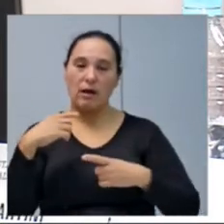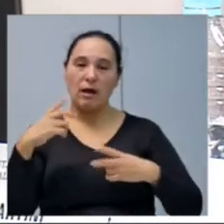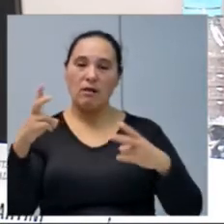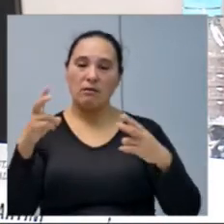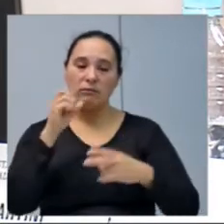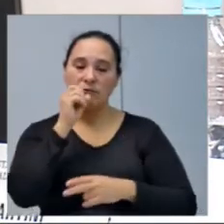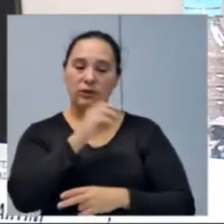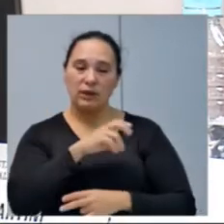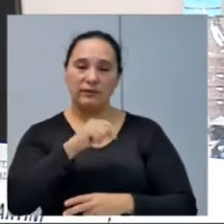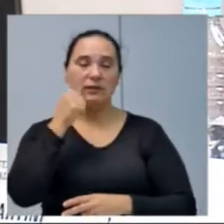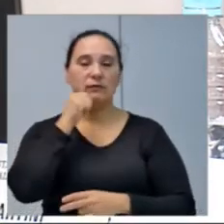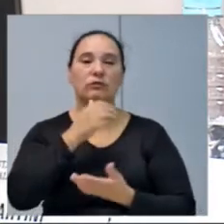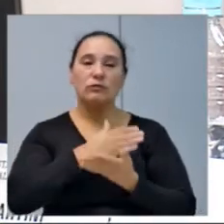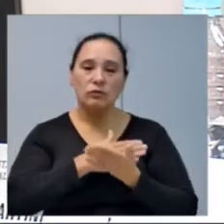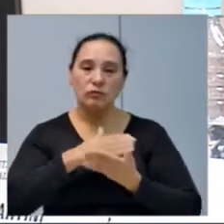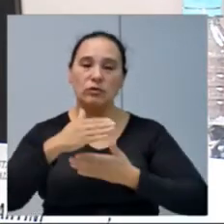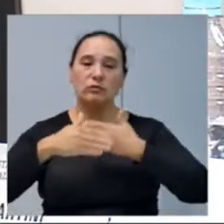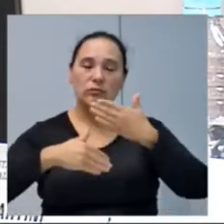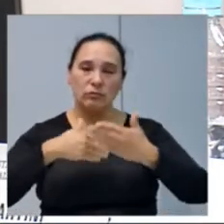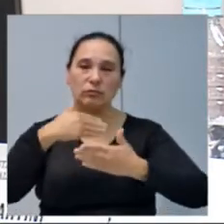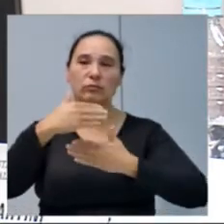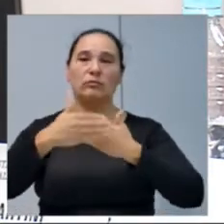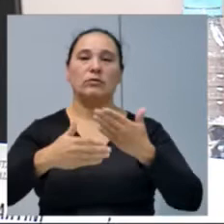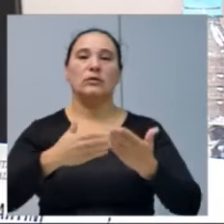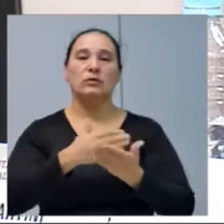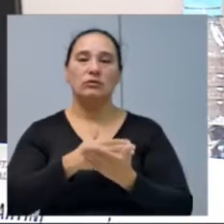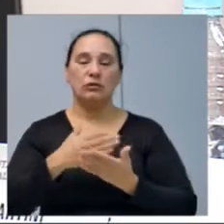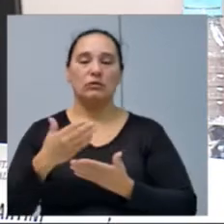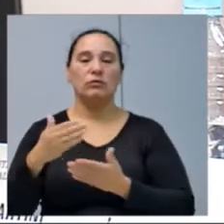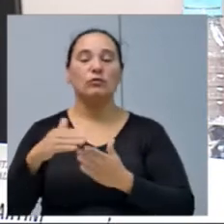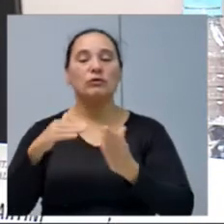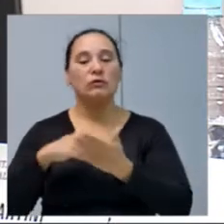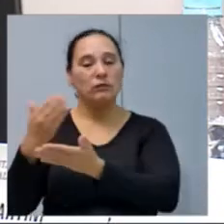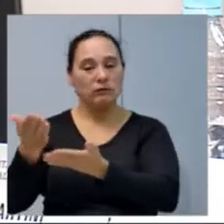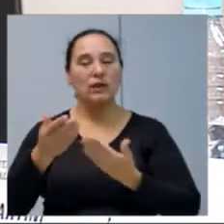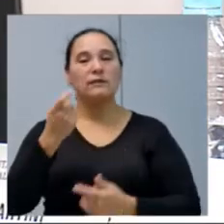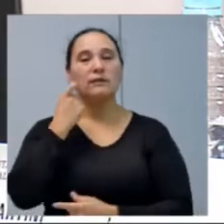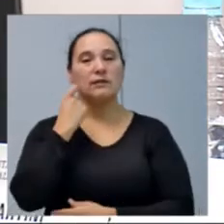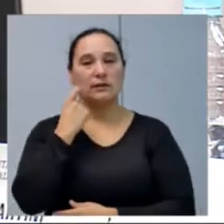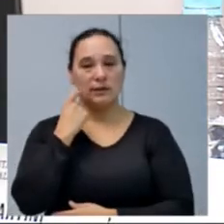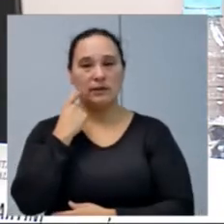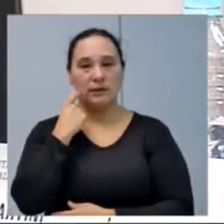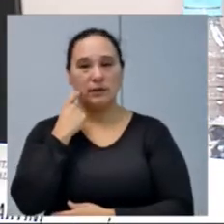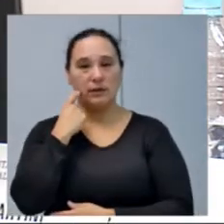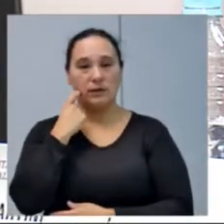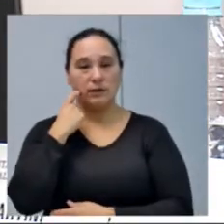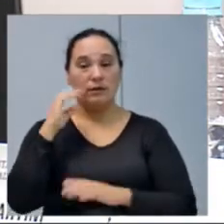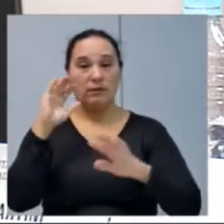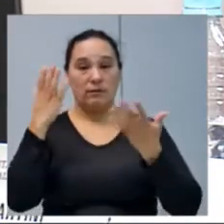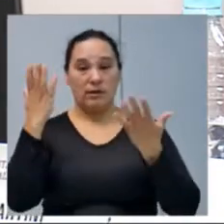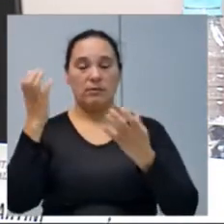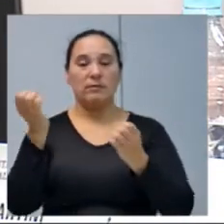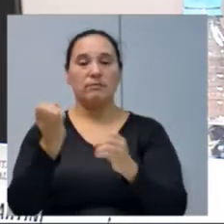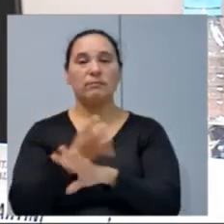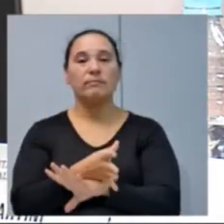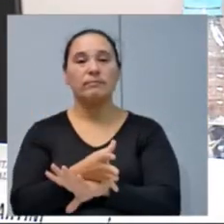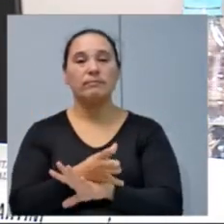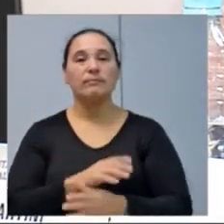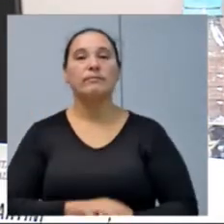irão continuar aí durante o ano todo. Então, todos estão convidados para a sexta-feira prestigiar este encerramento.